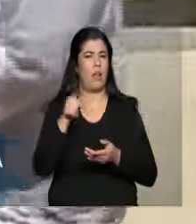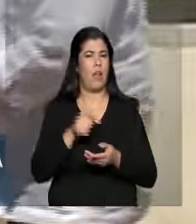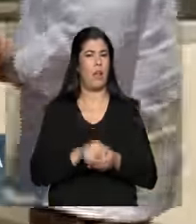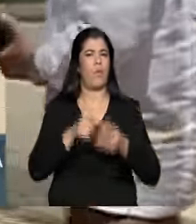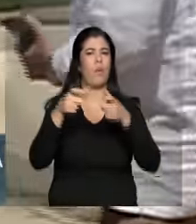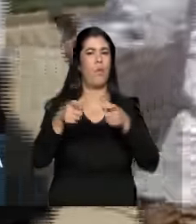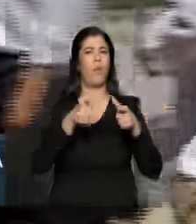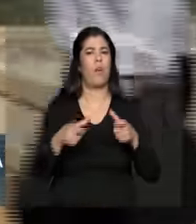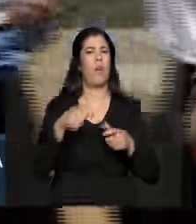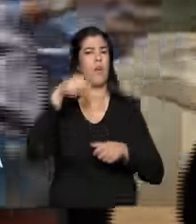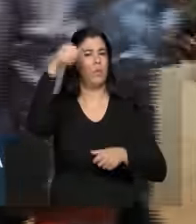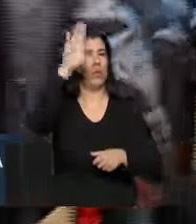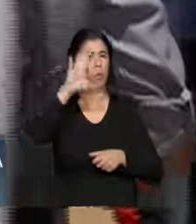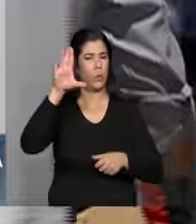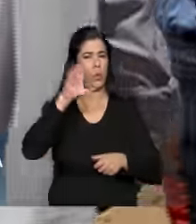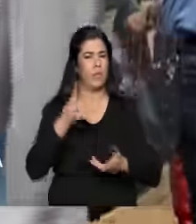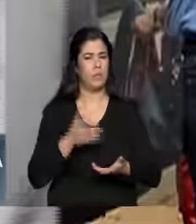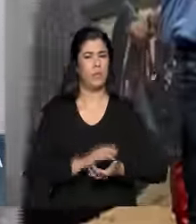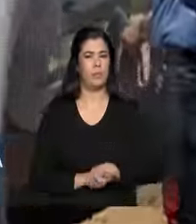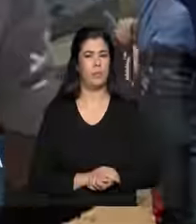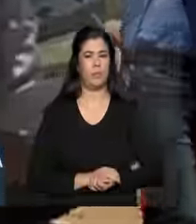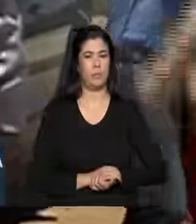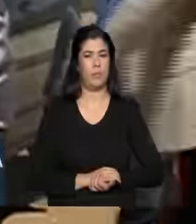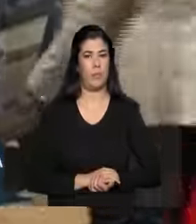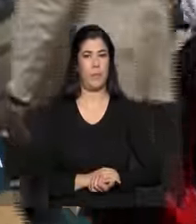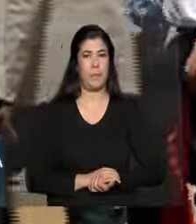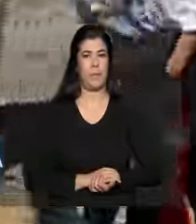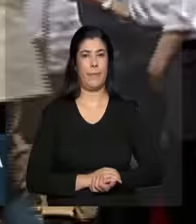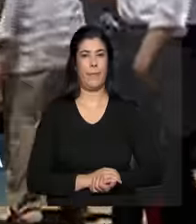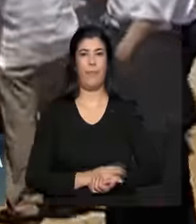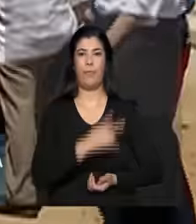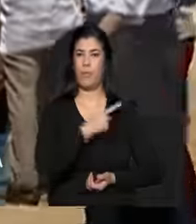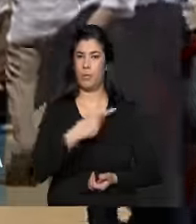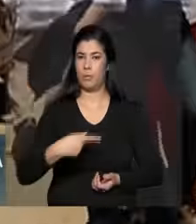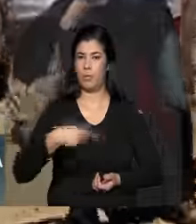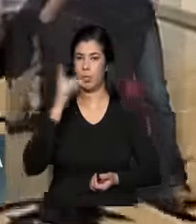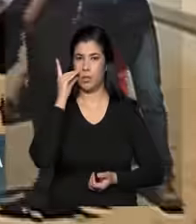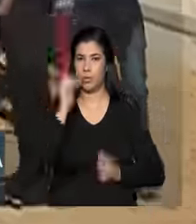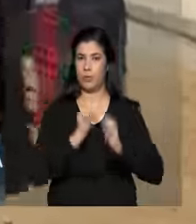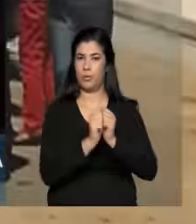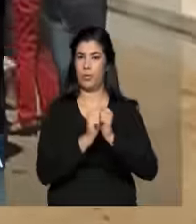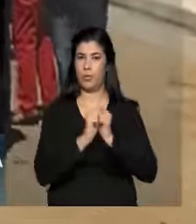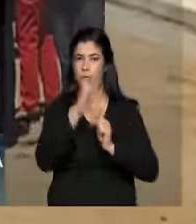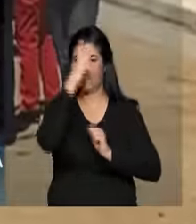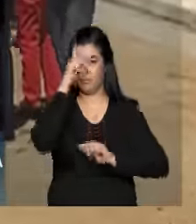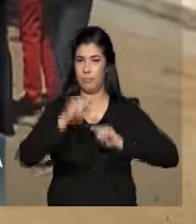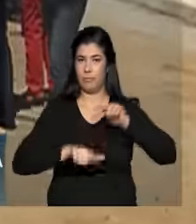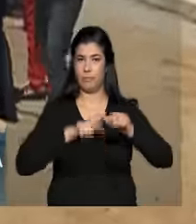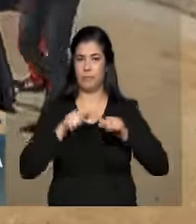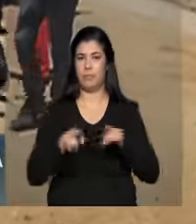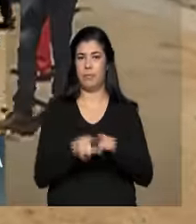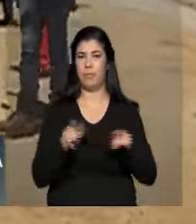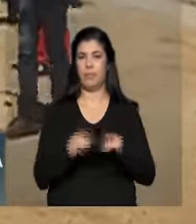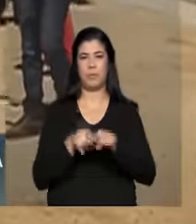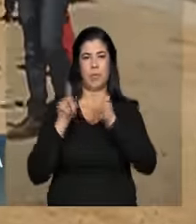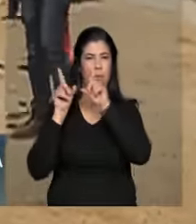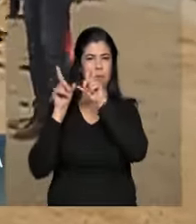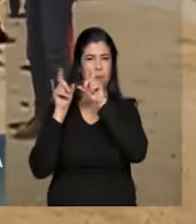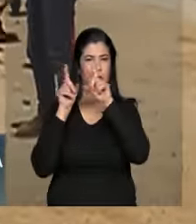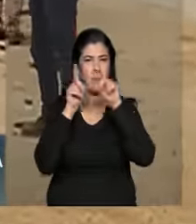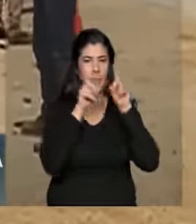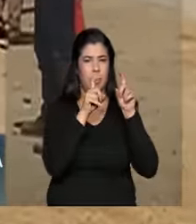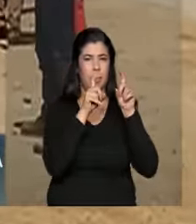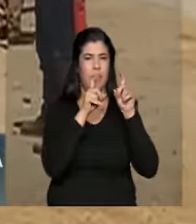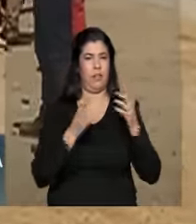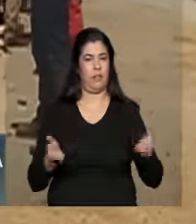A presidenta Dilma Rousseff esteve, portanto, com os trabalhadores, com quem fez várias fotos e